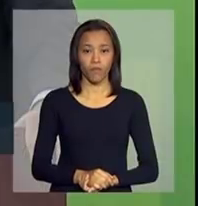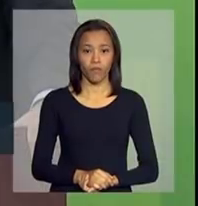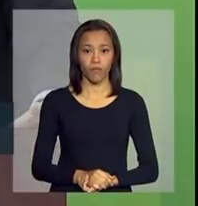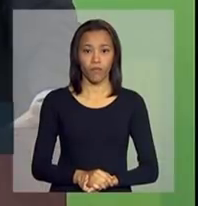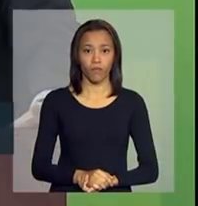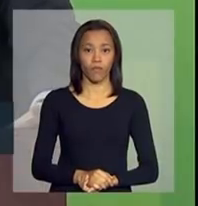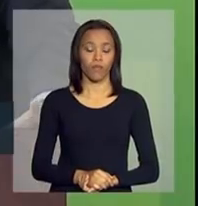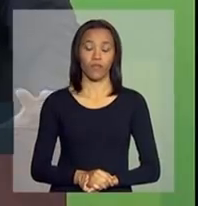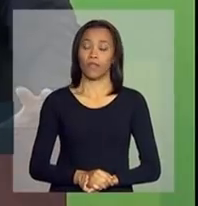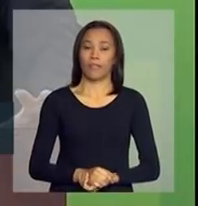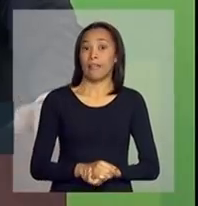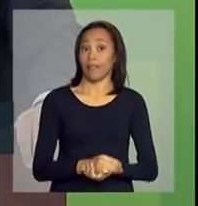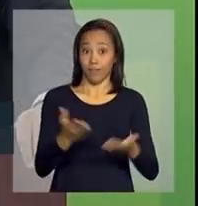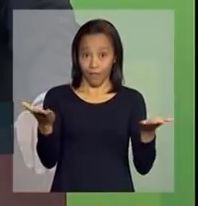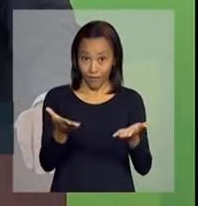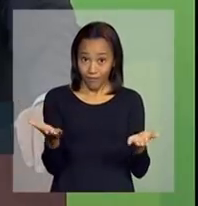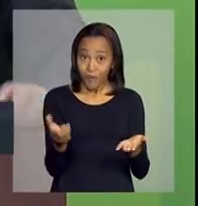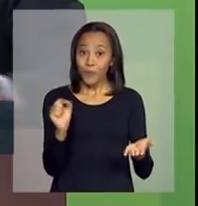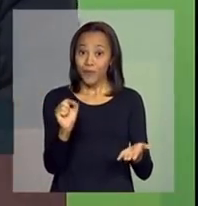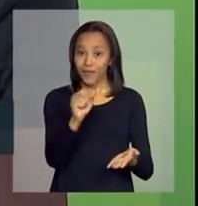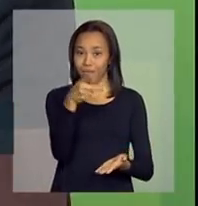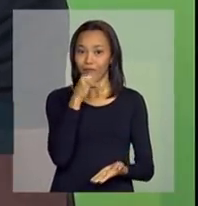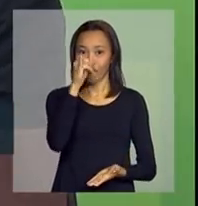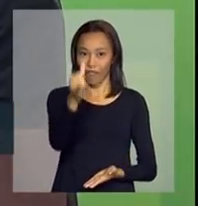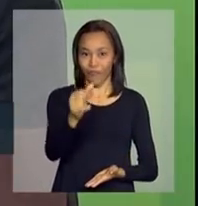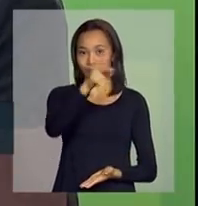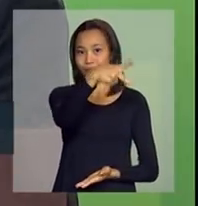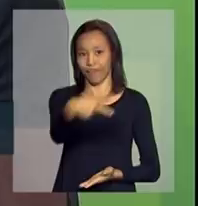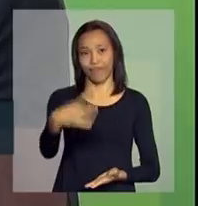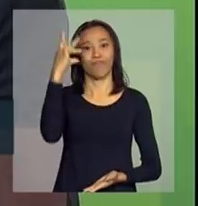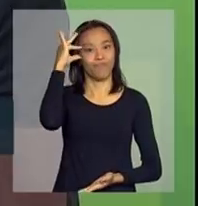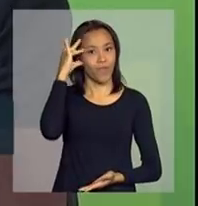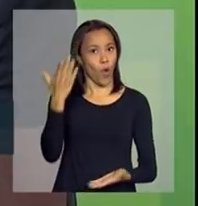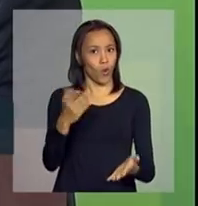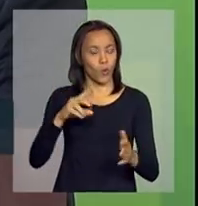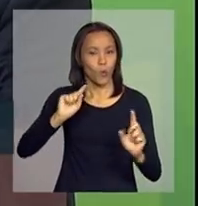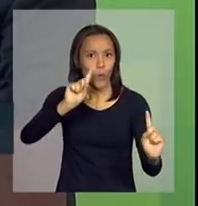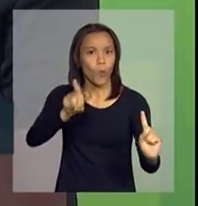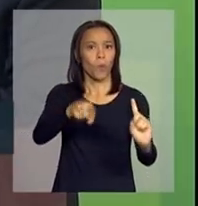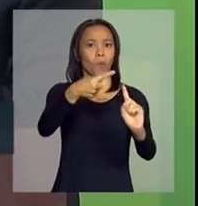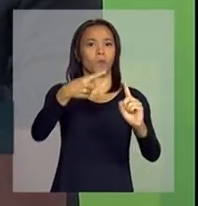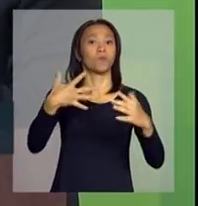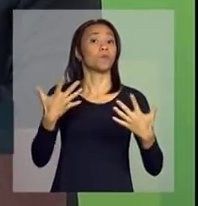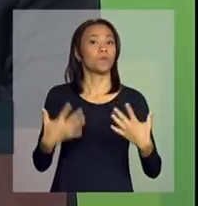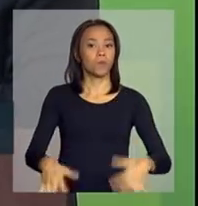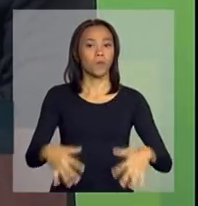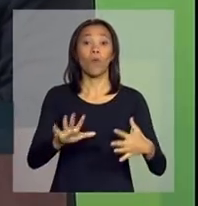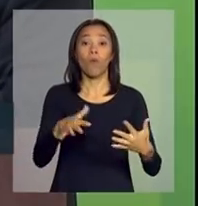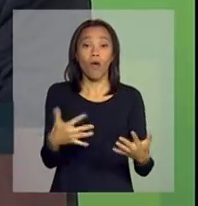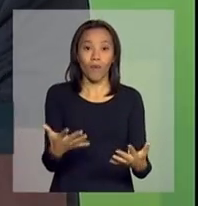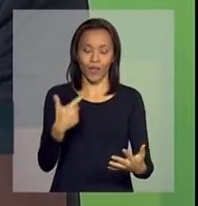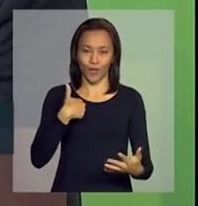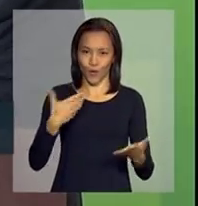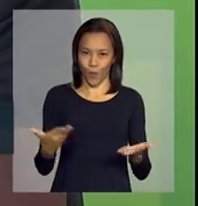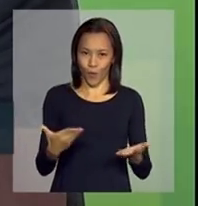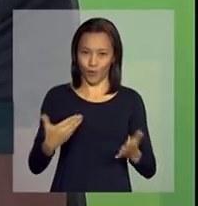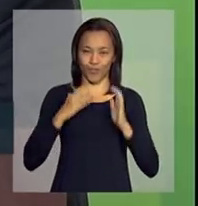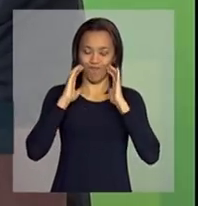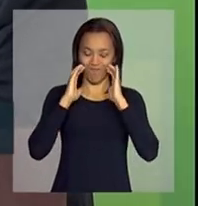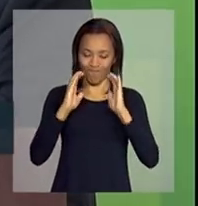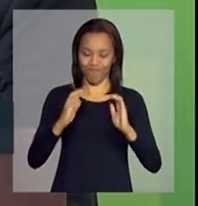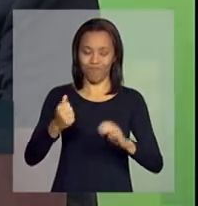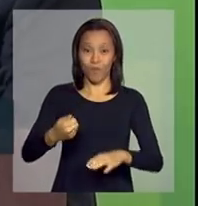E agora, presidente, vem o desafio. O desafio que me honra e me